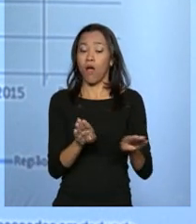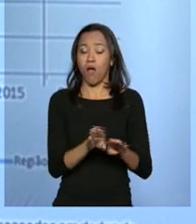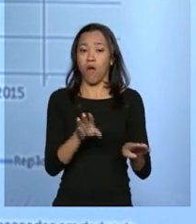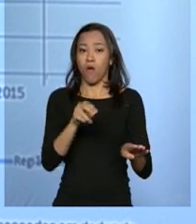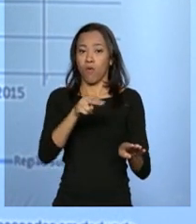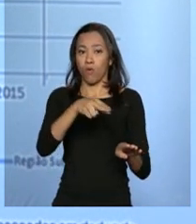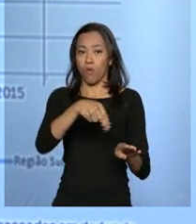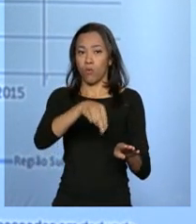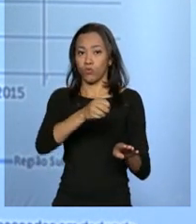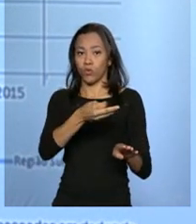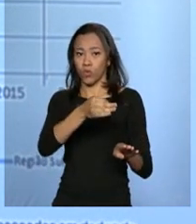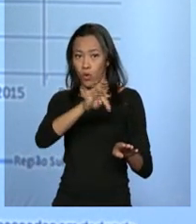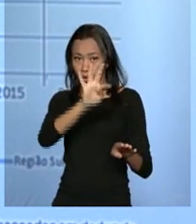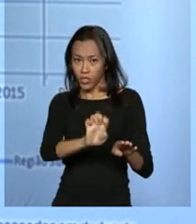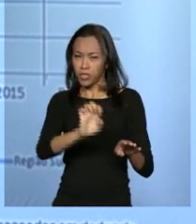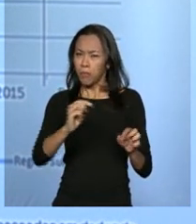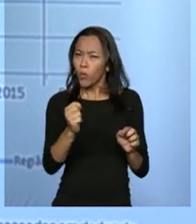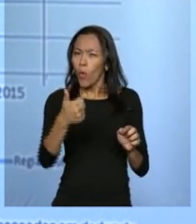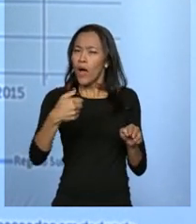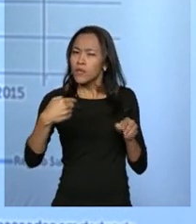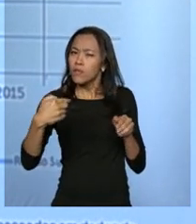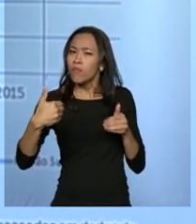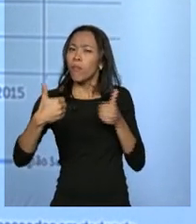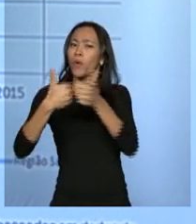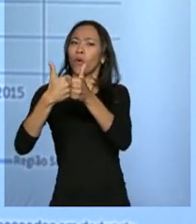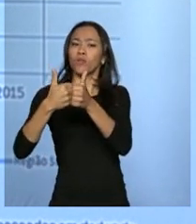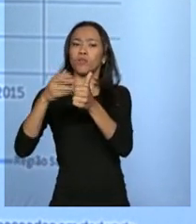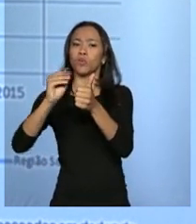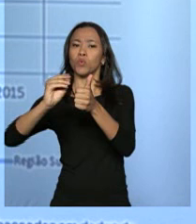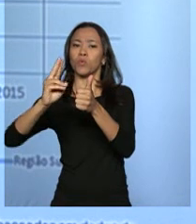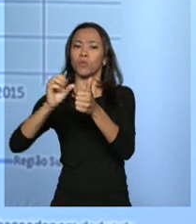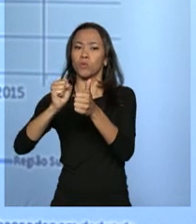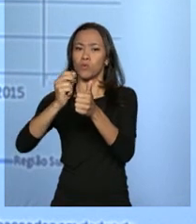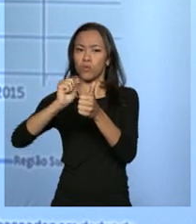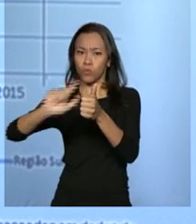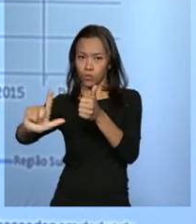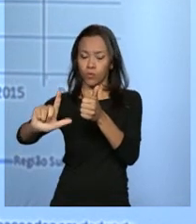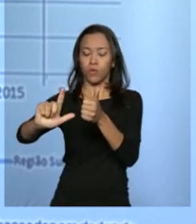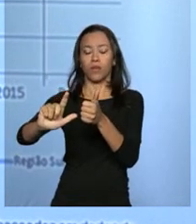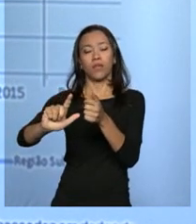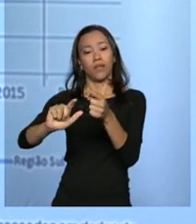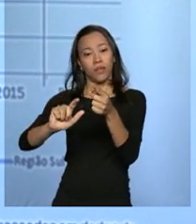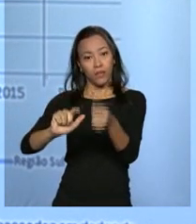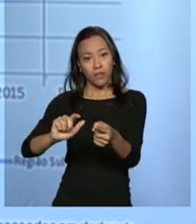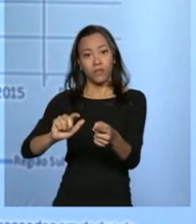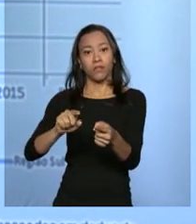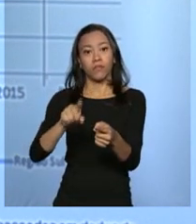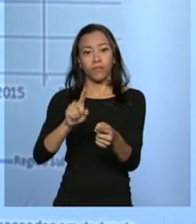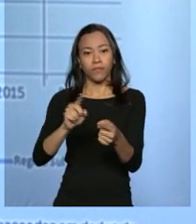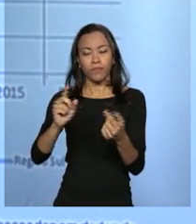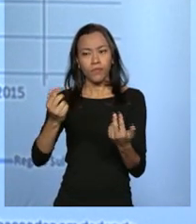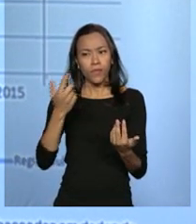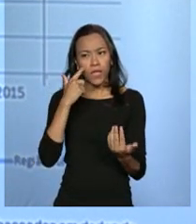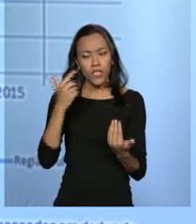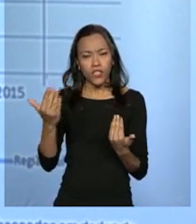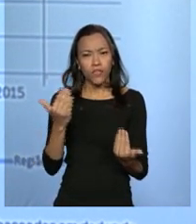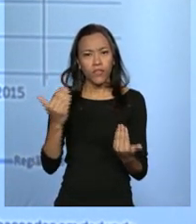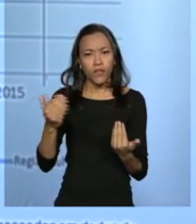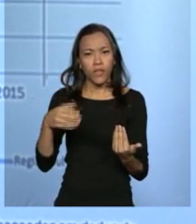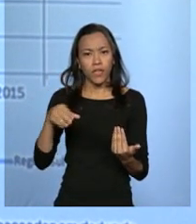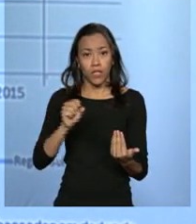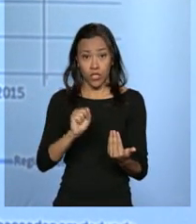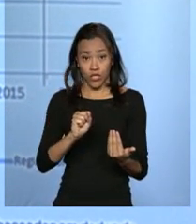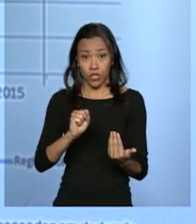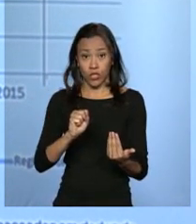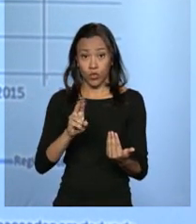está próximo da região Sul e reduziu significativamente a diferença da região Sudeste. que continua a